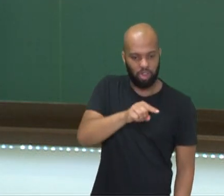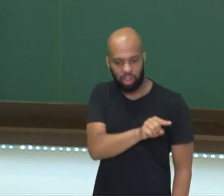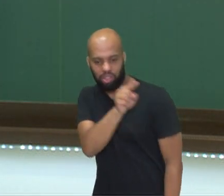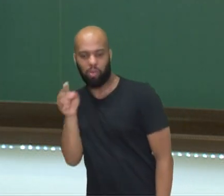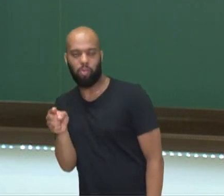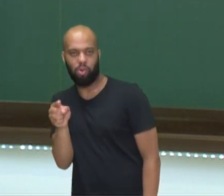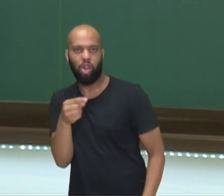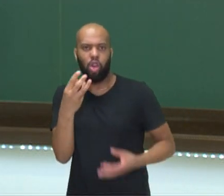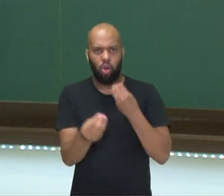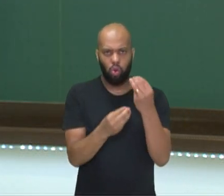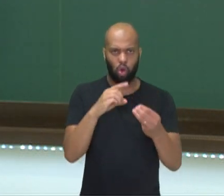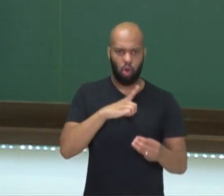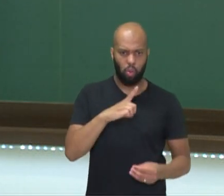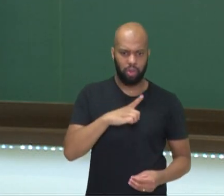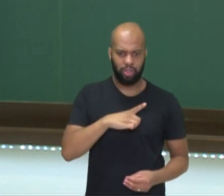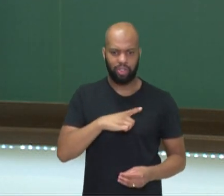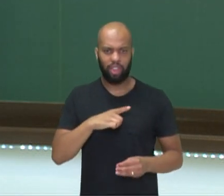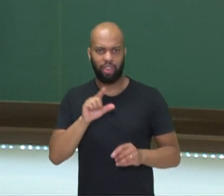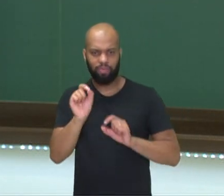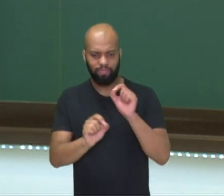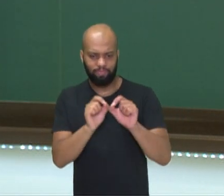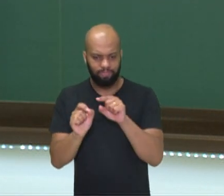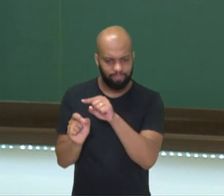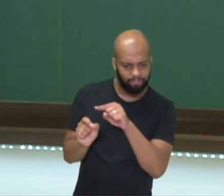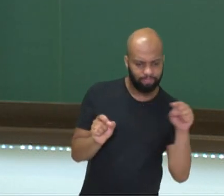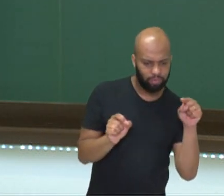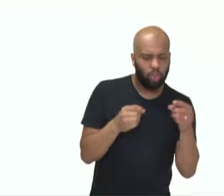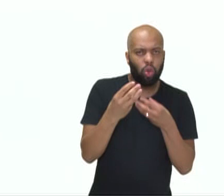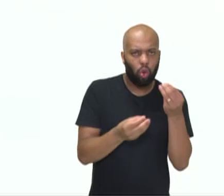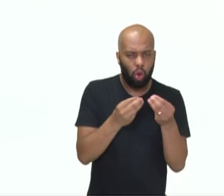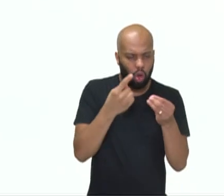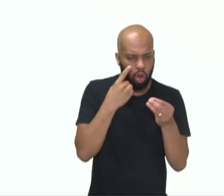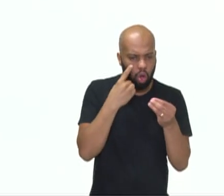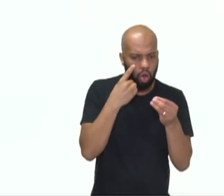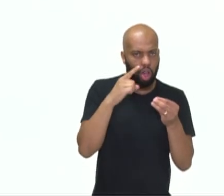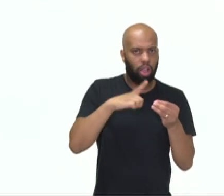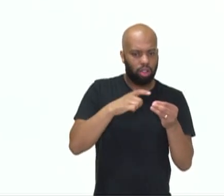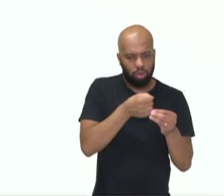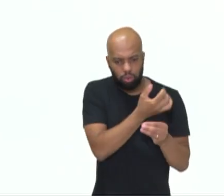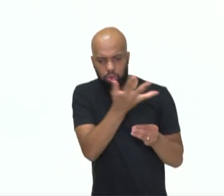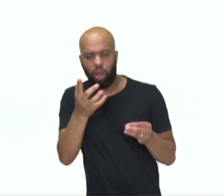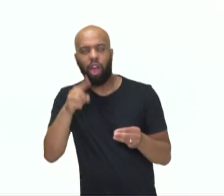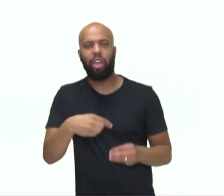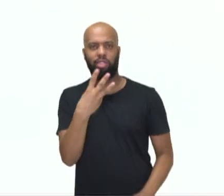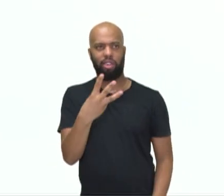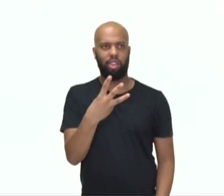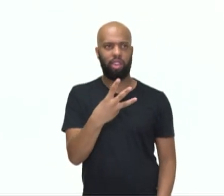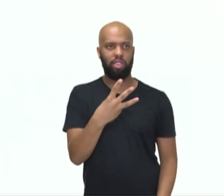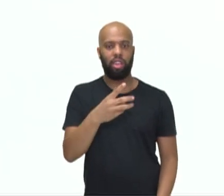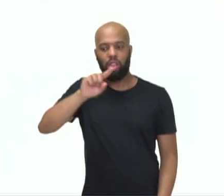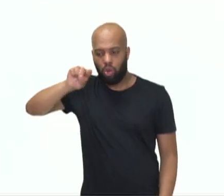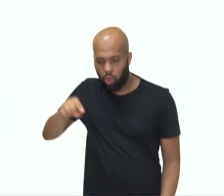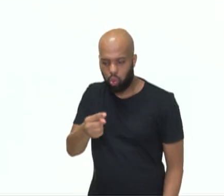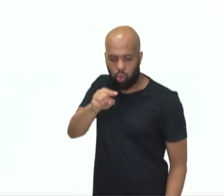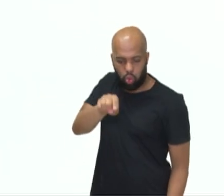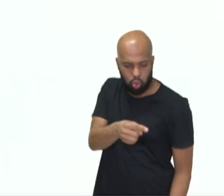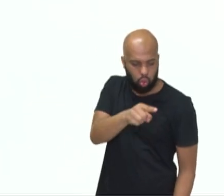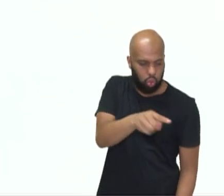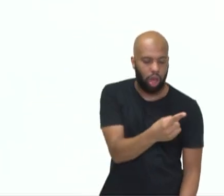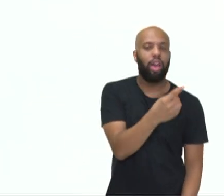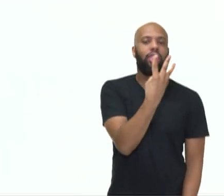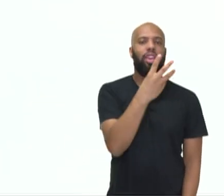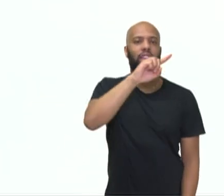direita para a esquerda. Portanto, a minha vírgula vem parar aqui, ó. Entre o 3 e o 8. E o meu resultado final vai ser 3